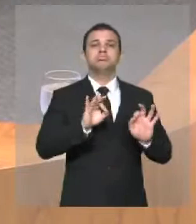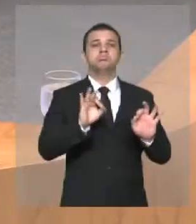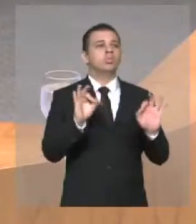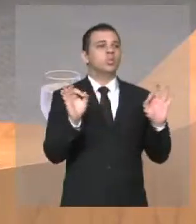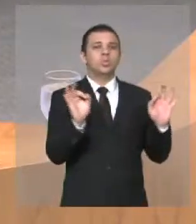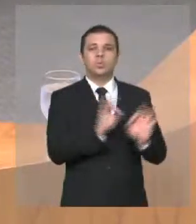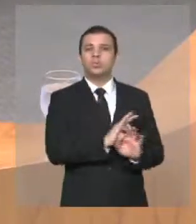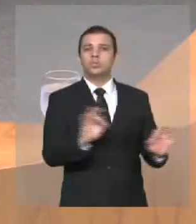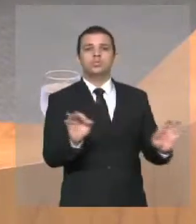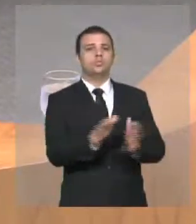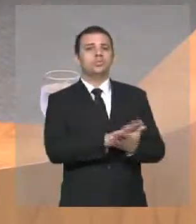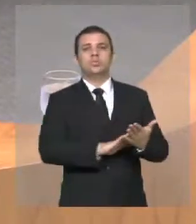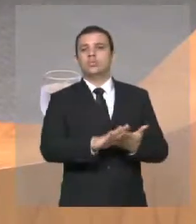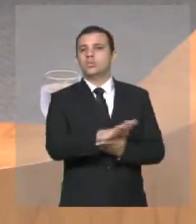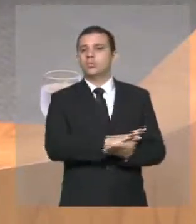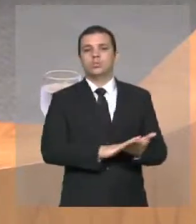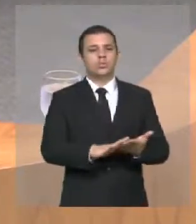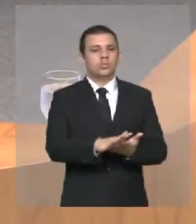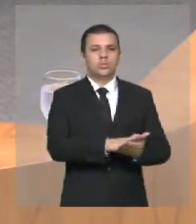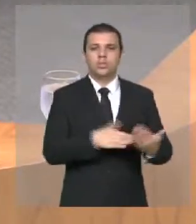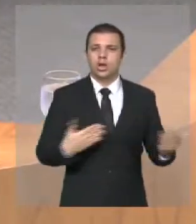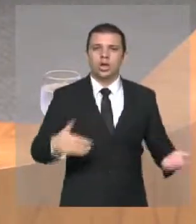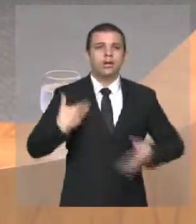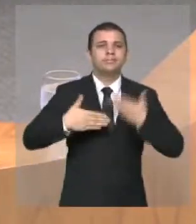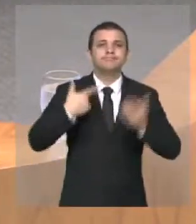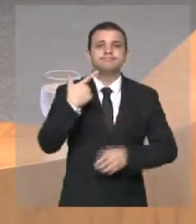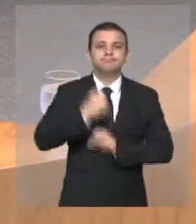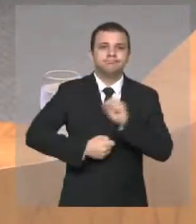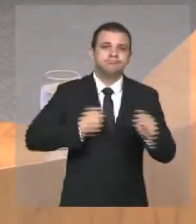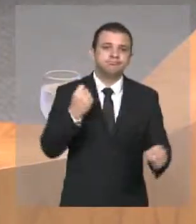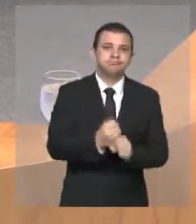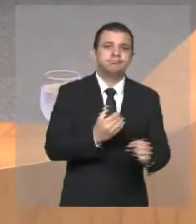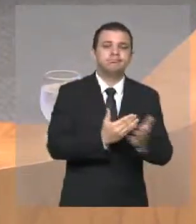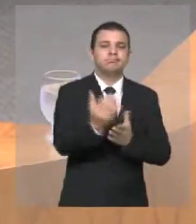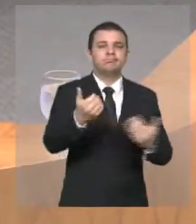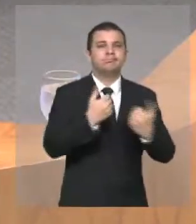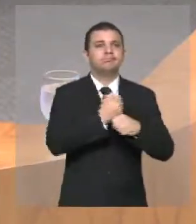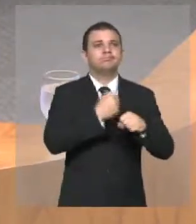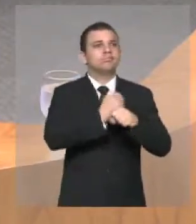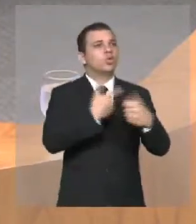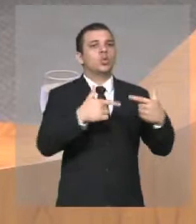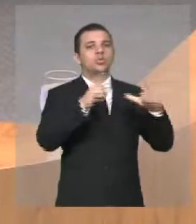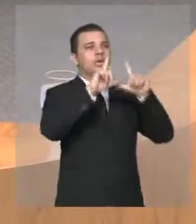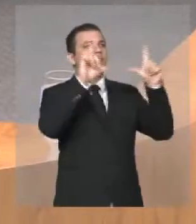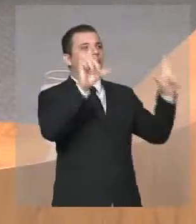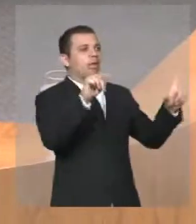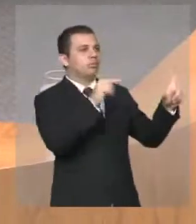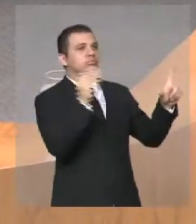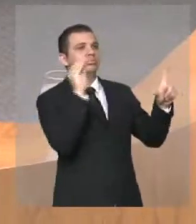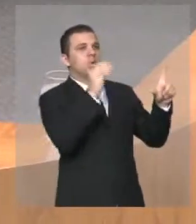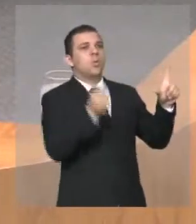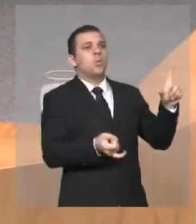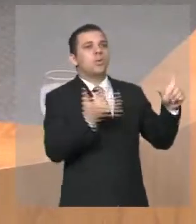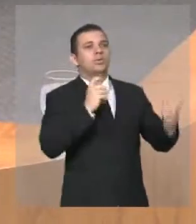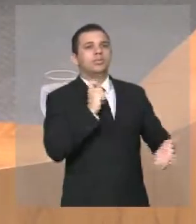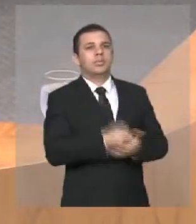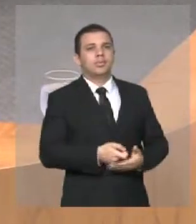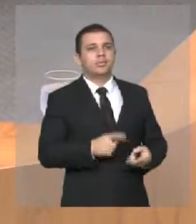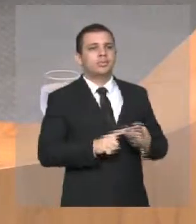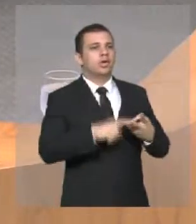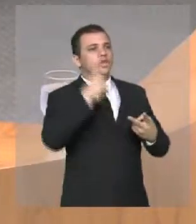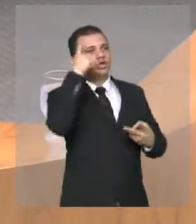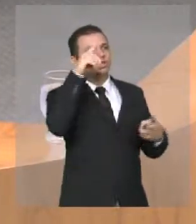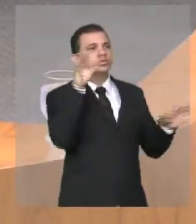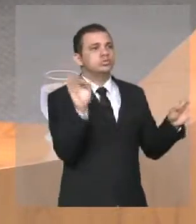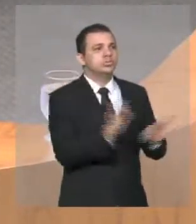Quase dois anos depois, começam a construção e não tem nada, não tem placa, não tem o valor da obra, não tem o prazo, não tem a